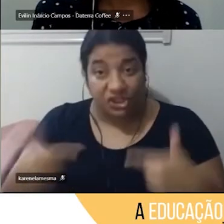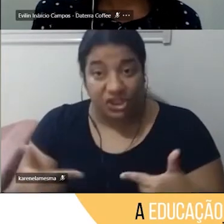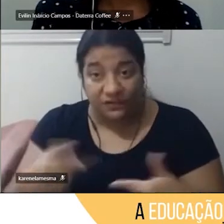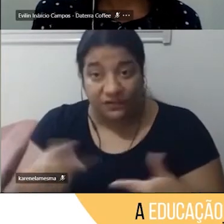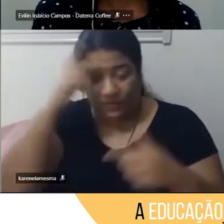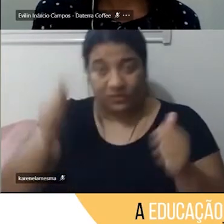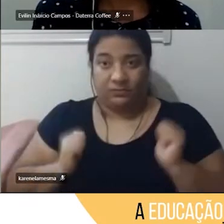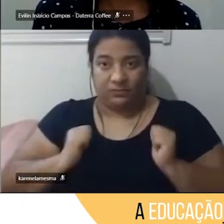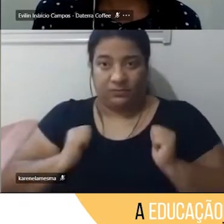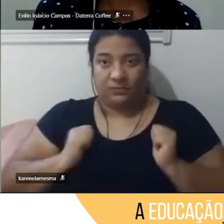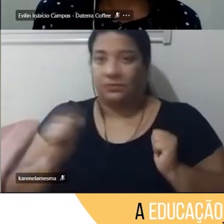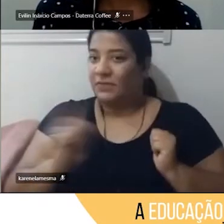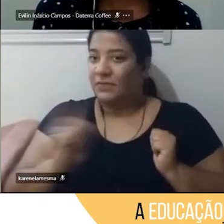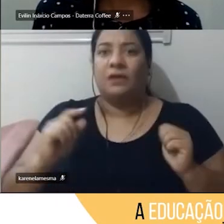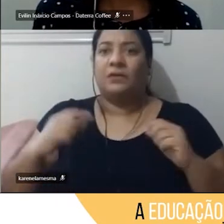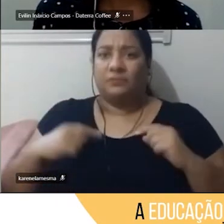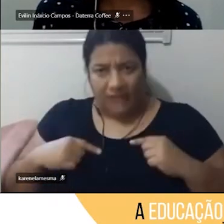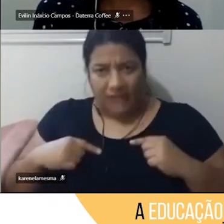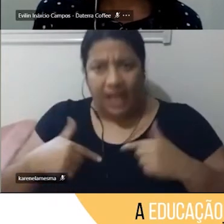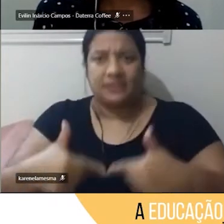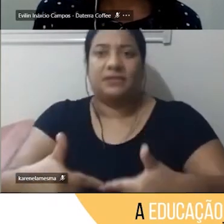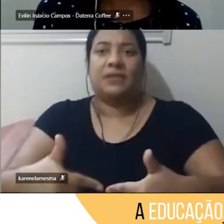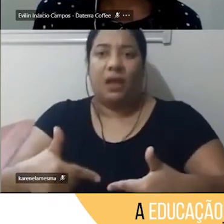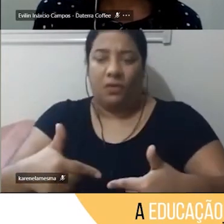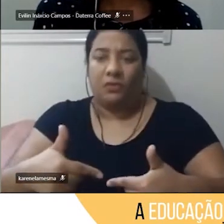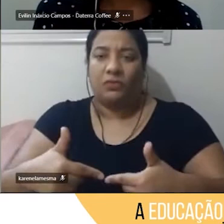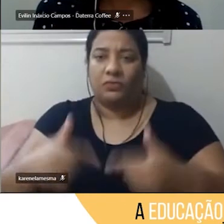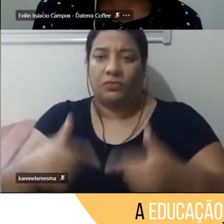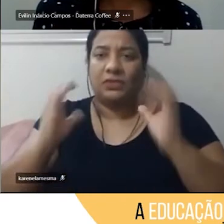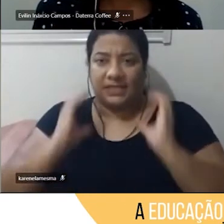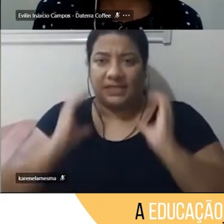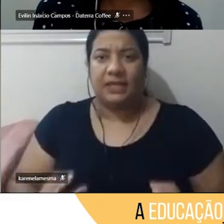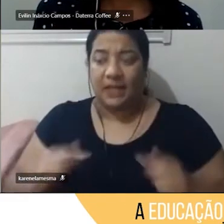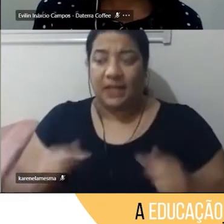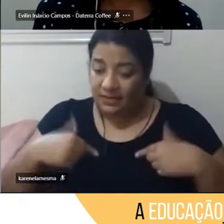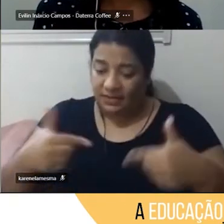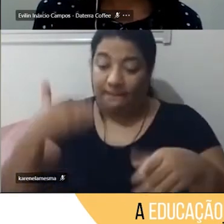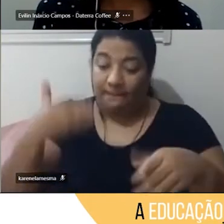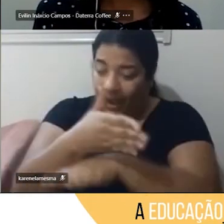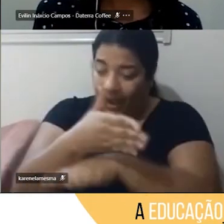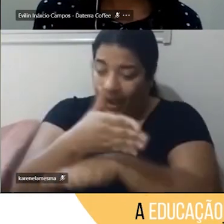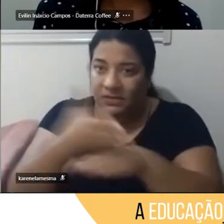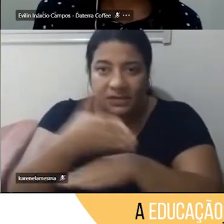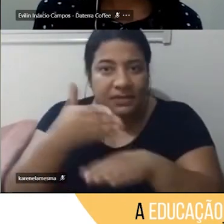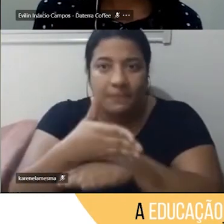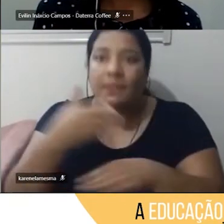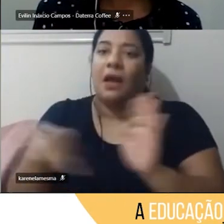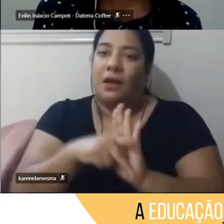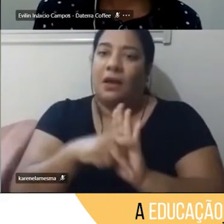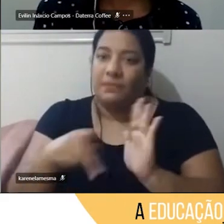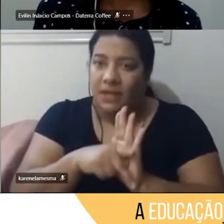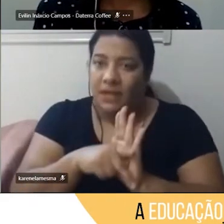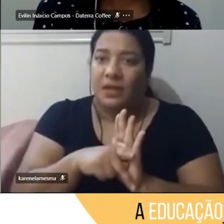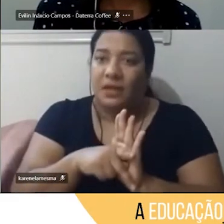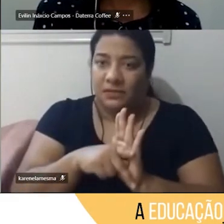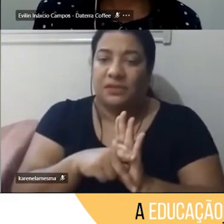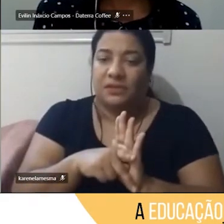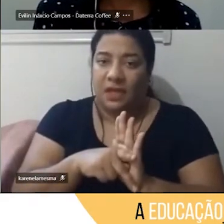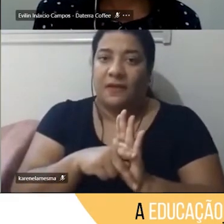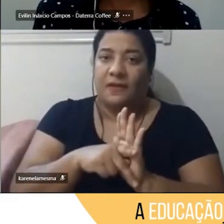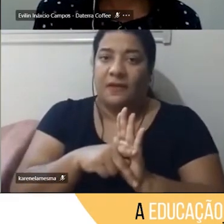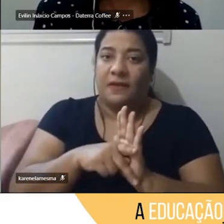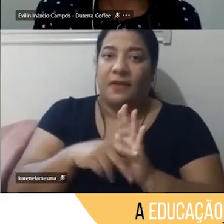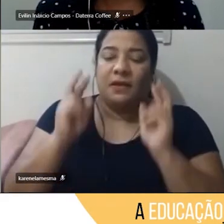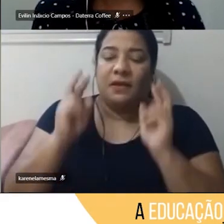a gente traz muito a cidadania de uma forma ativa onde, de fato, ele pertence e participe, né, onde ele olhe para a